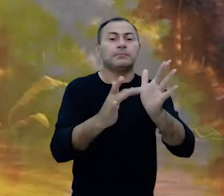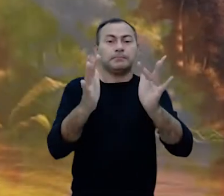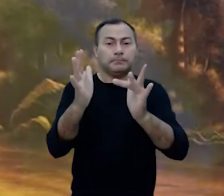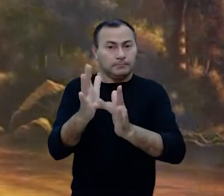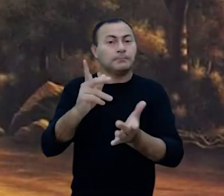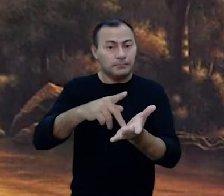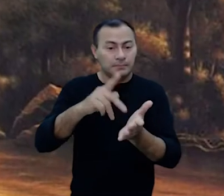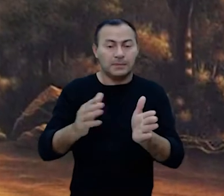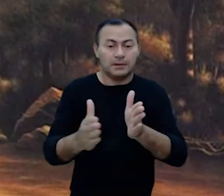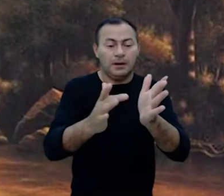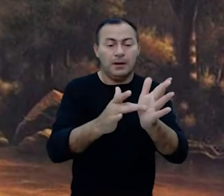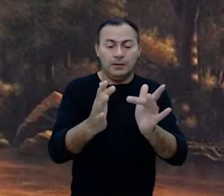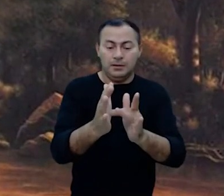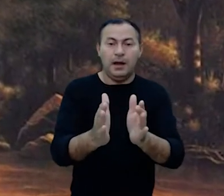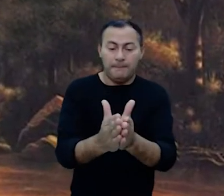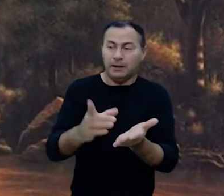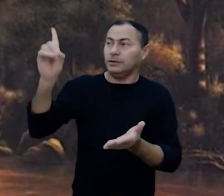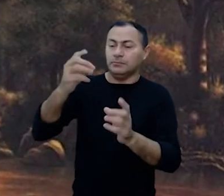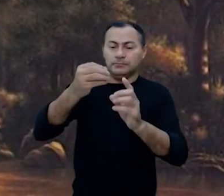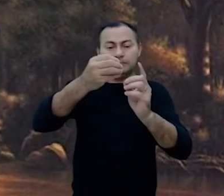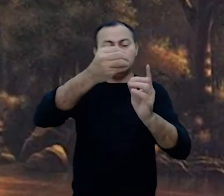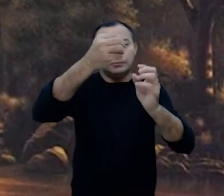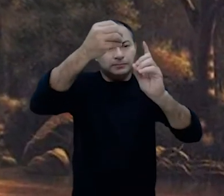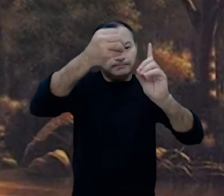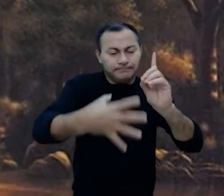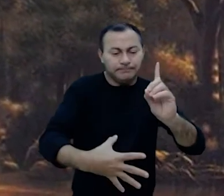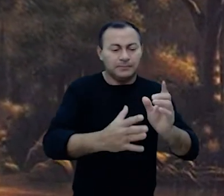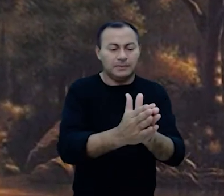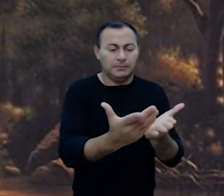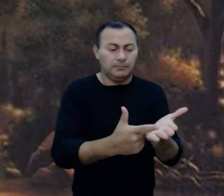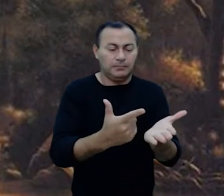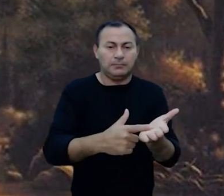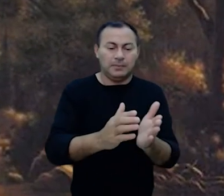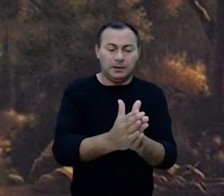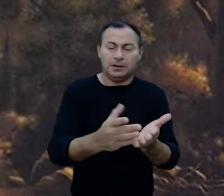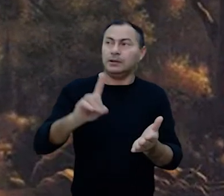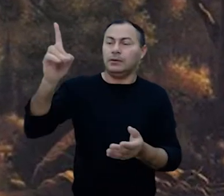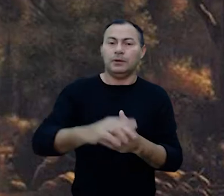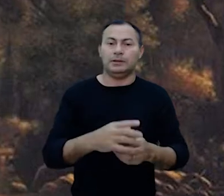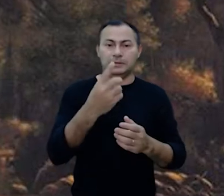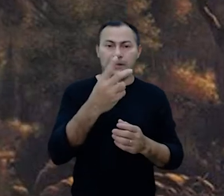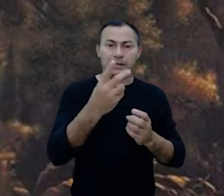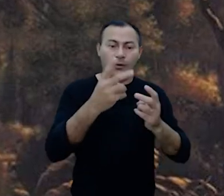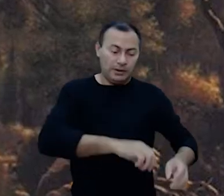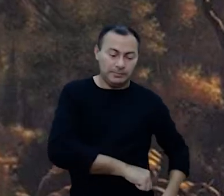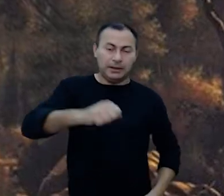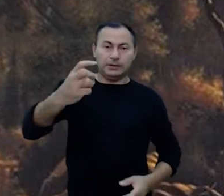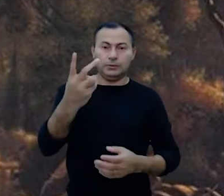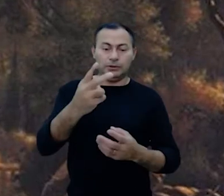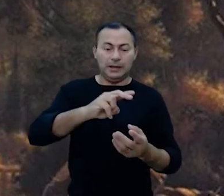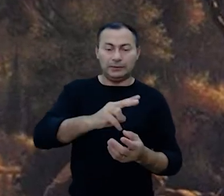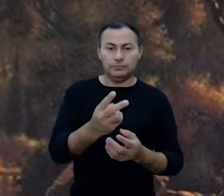caminho é Jesus Cristo, Ele mesmo, a palavra de Deus, a qual é descrita em outro lugar nas Escrituras, como a espada de dois gumes.